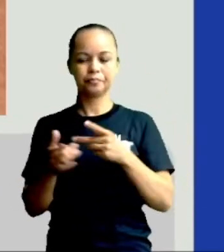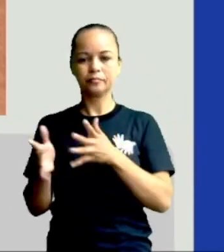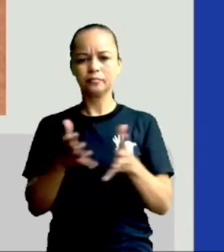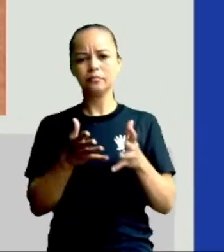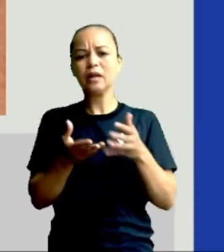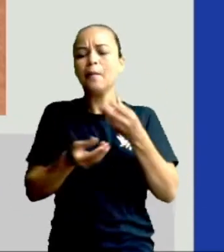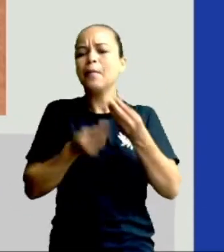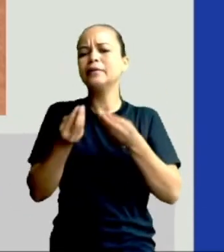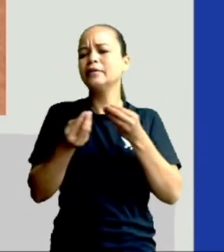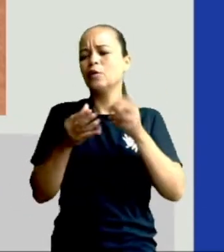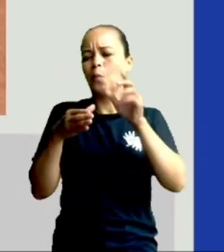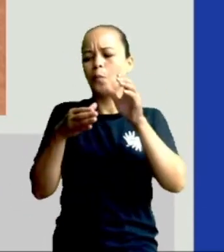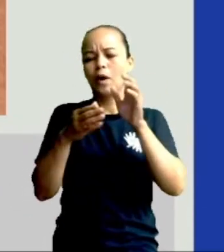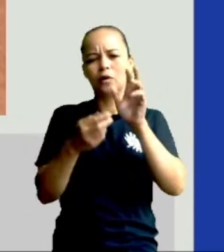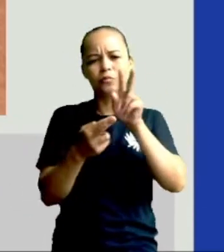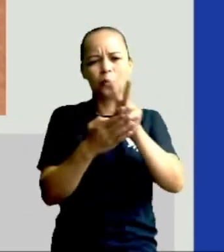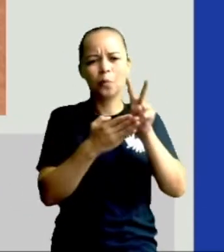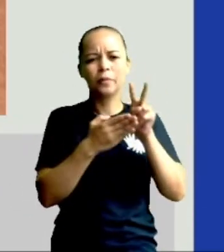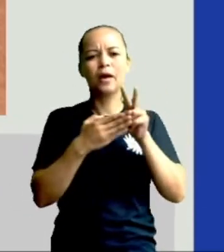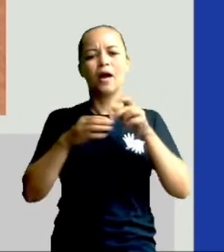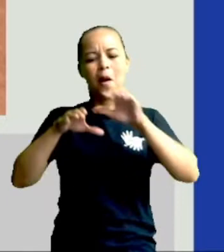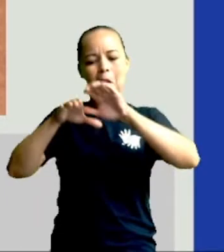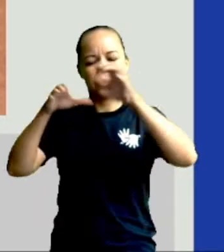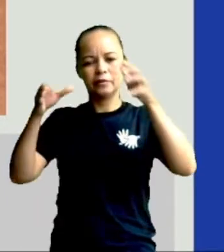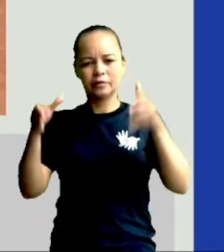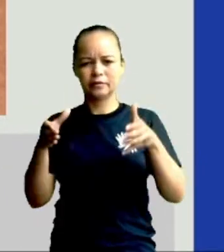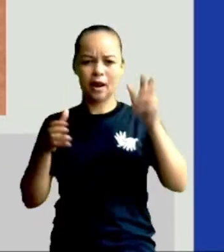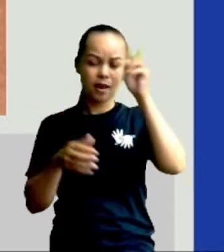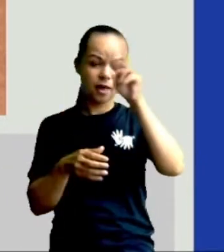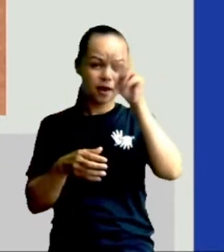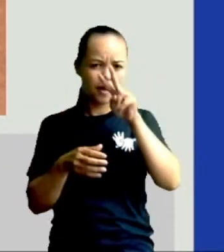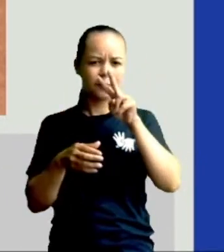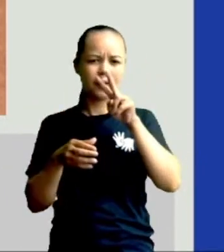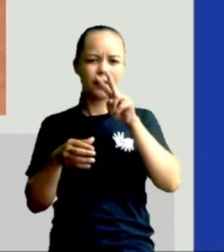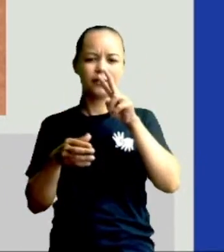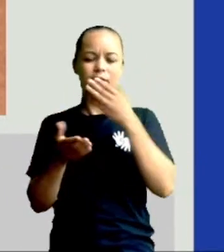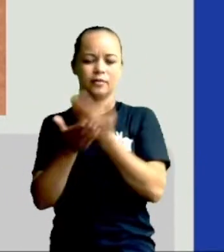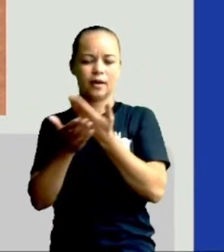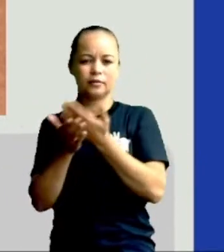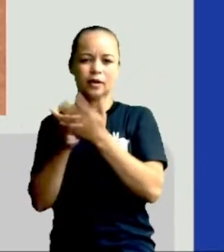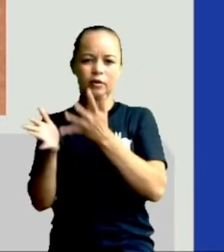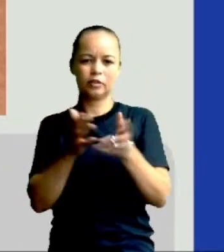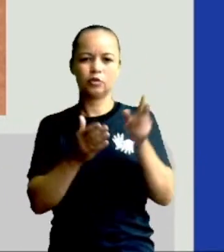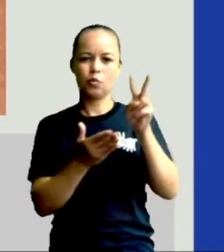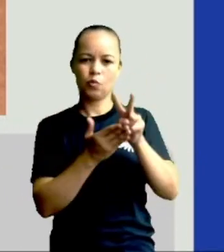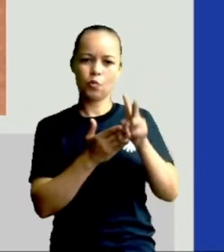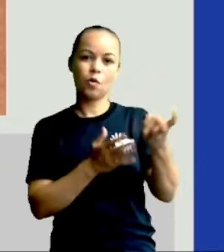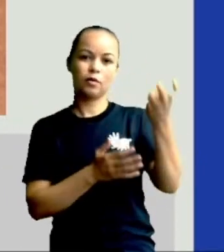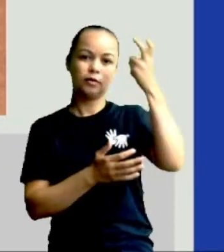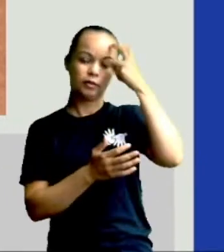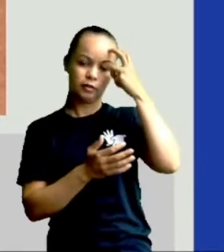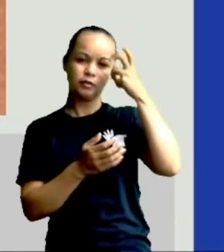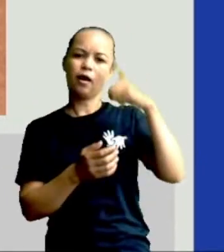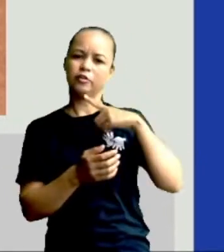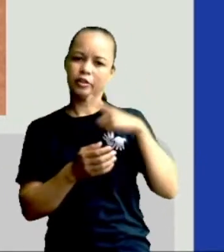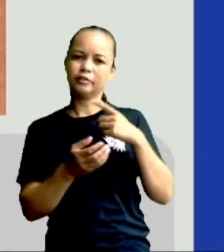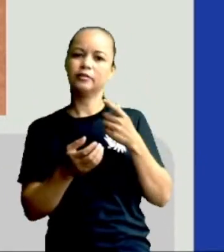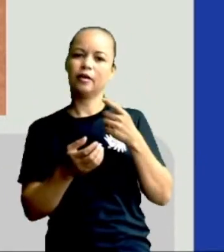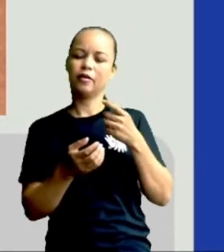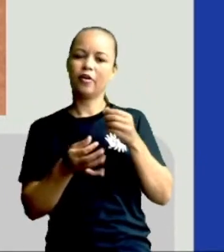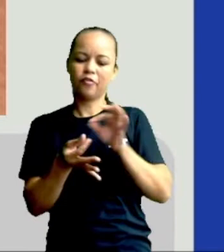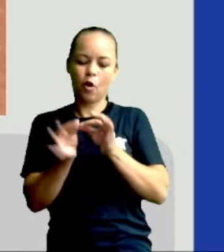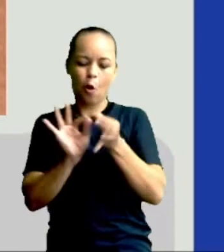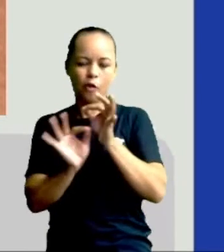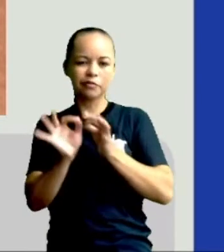o jeitinho das ocas. Lembra que até na aula que a gente teve de cultura indígena, a gente até confeccionou uma dobradura,